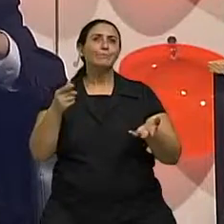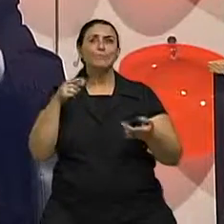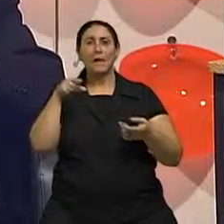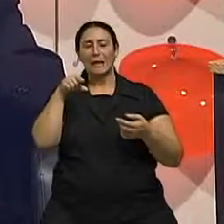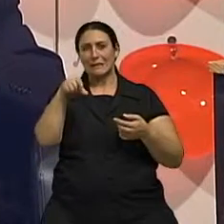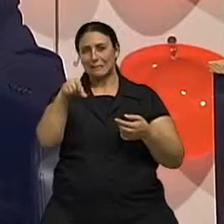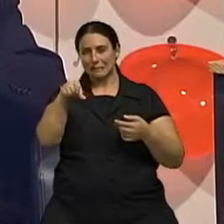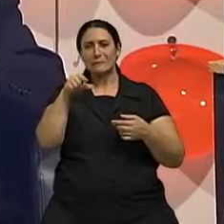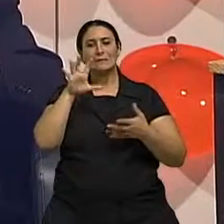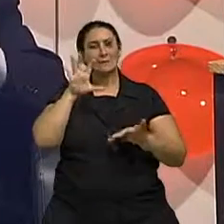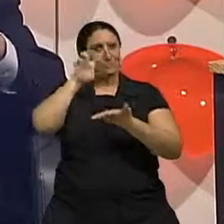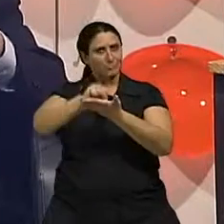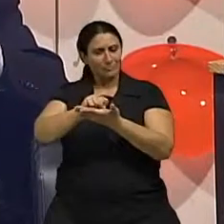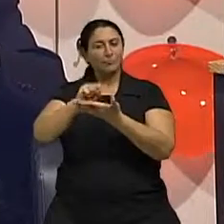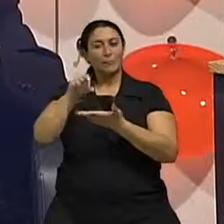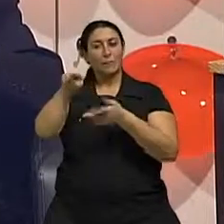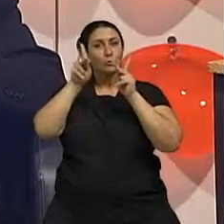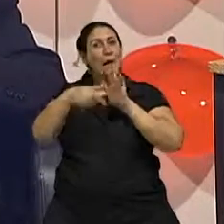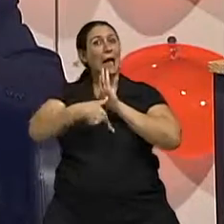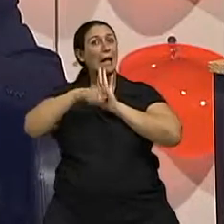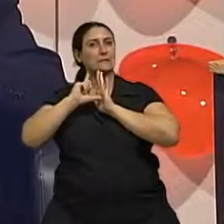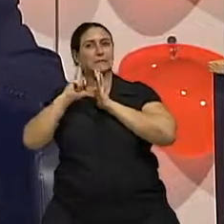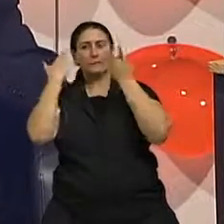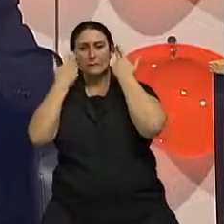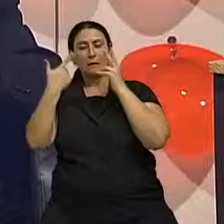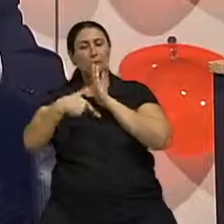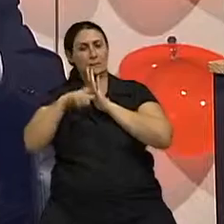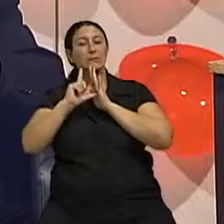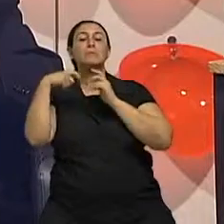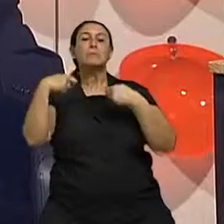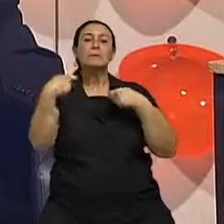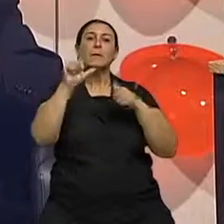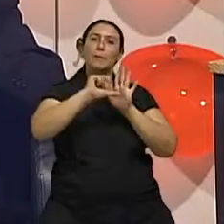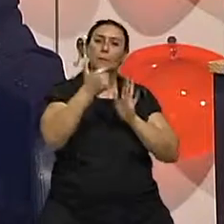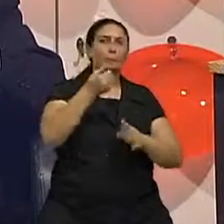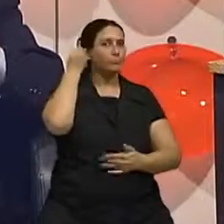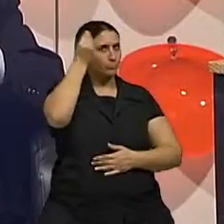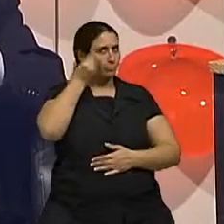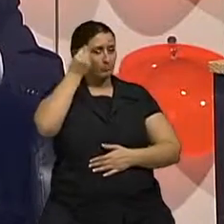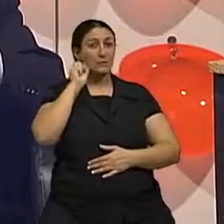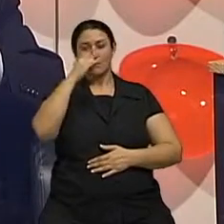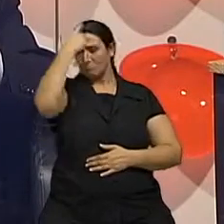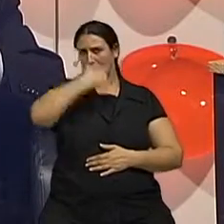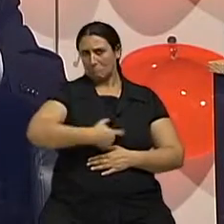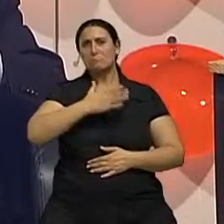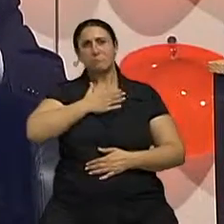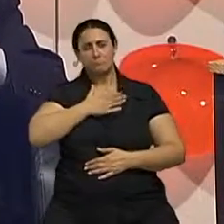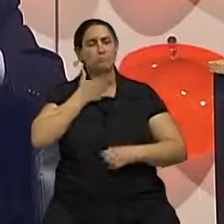pré-operatória e a psicológica. Porque se um paciente é bem orientado,